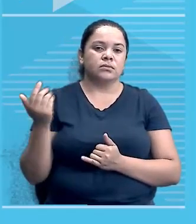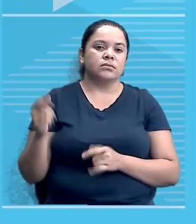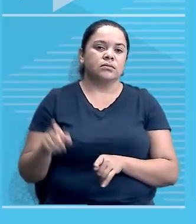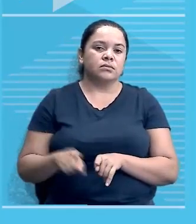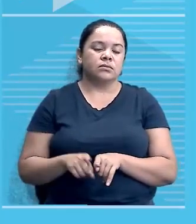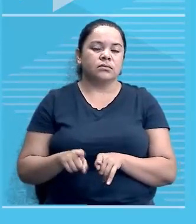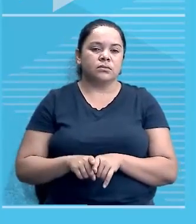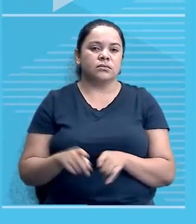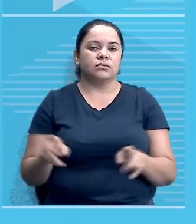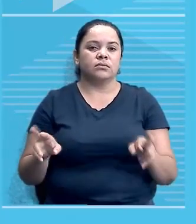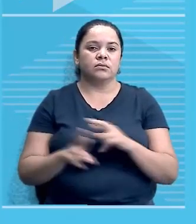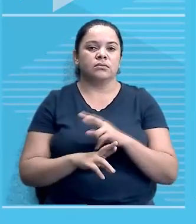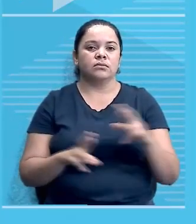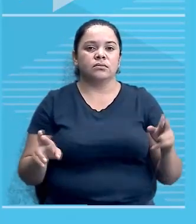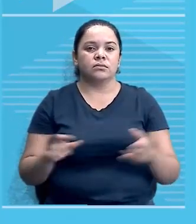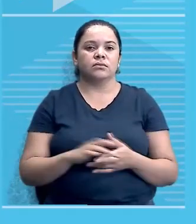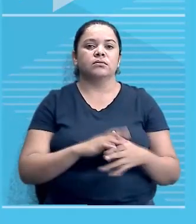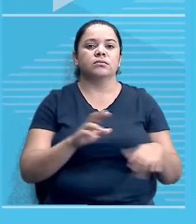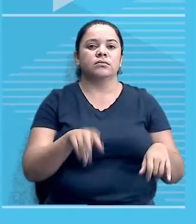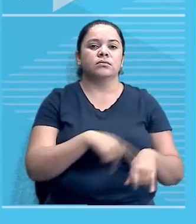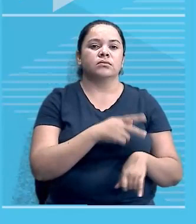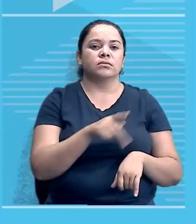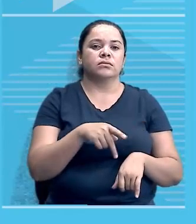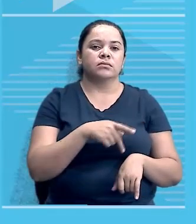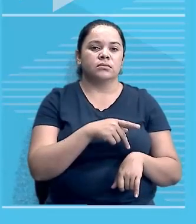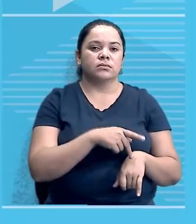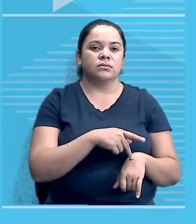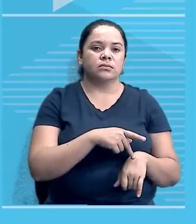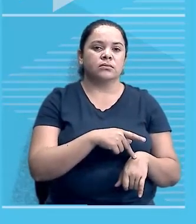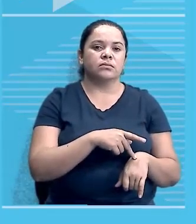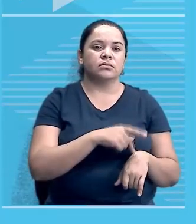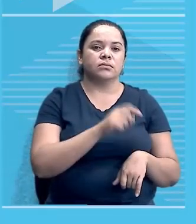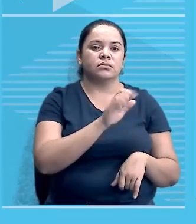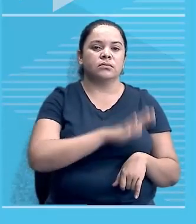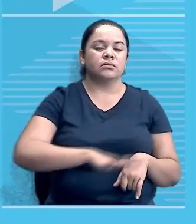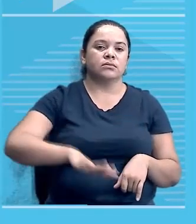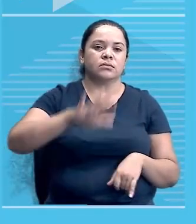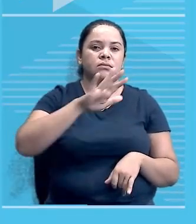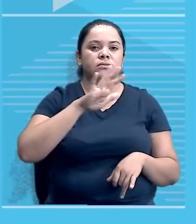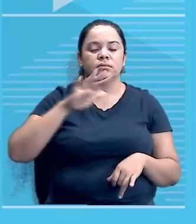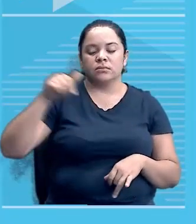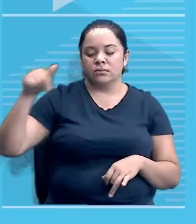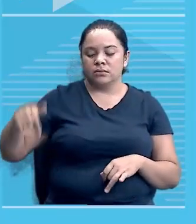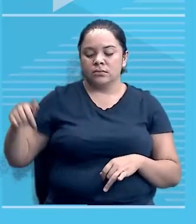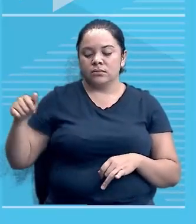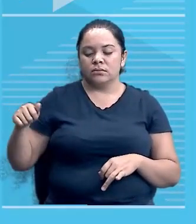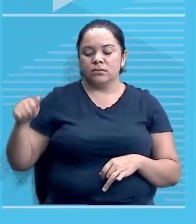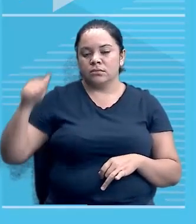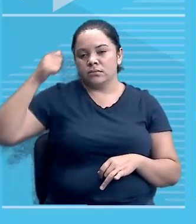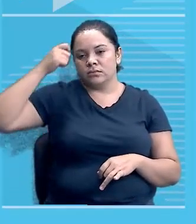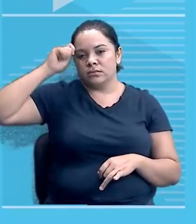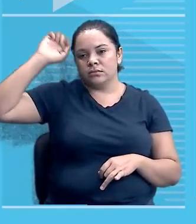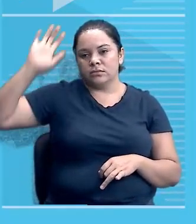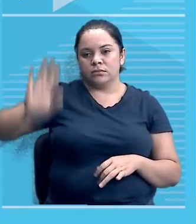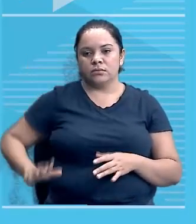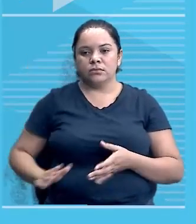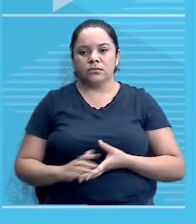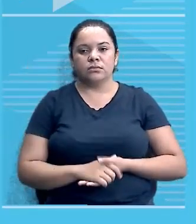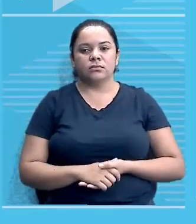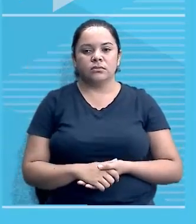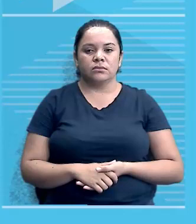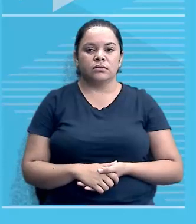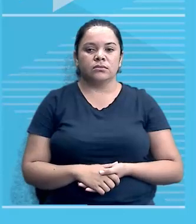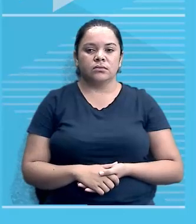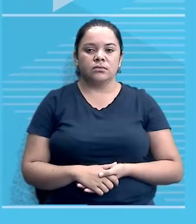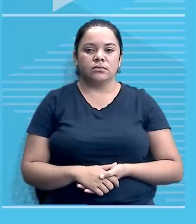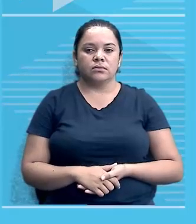às colônias europeias na África. Tá legal? Na África. Não